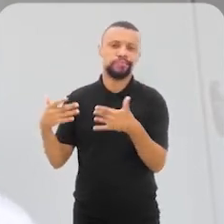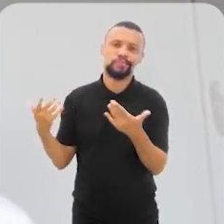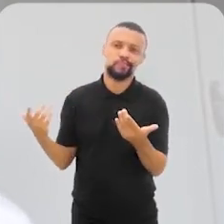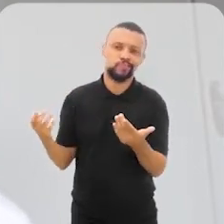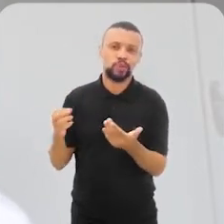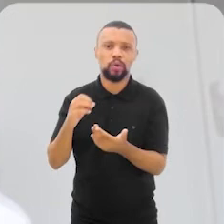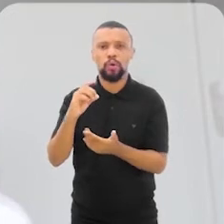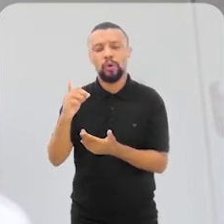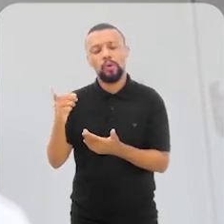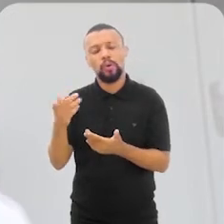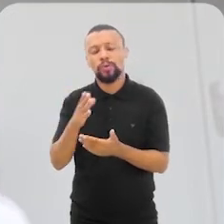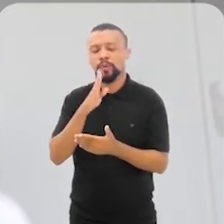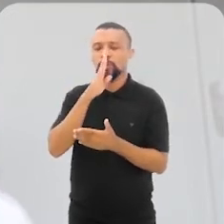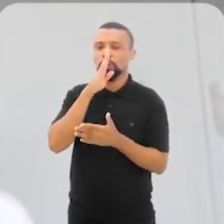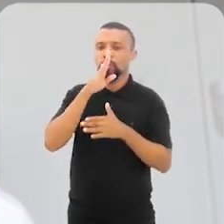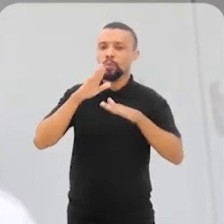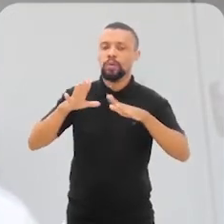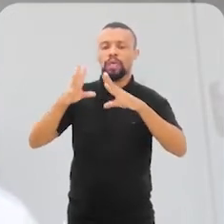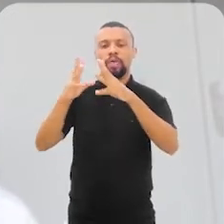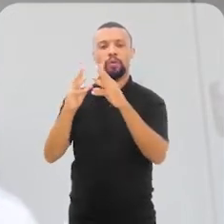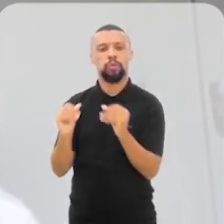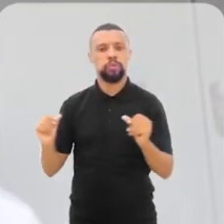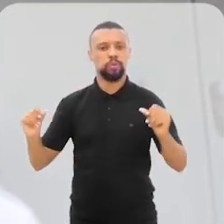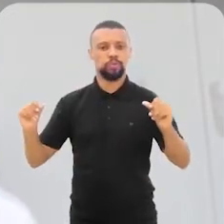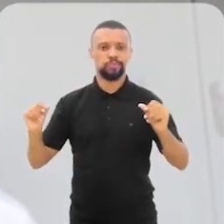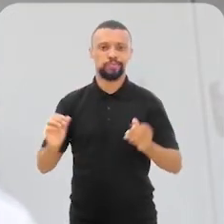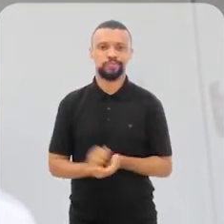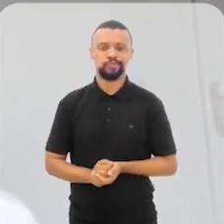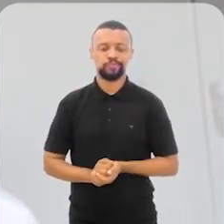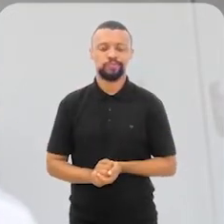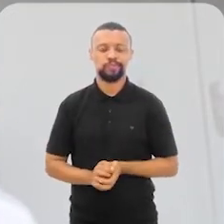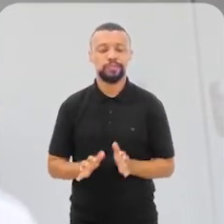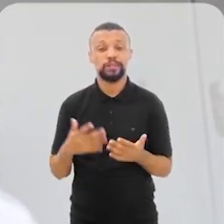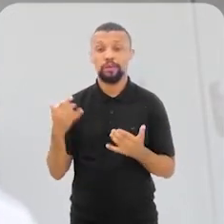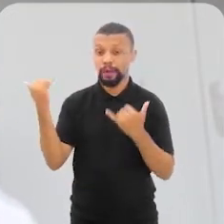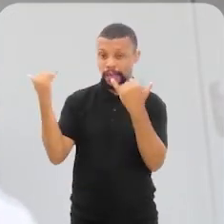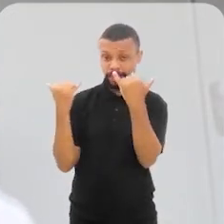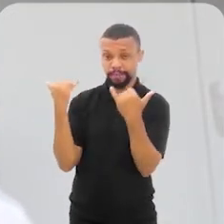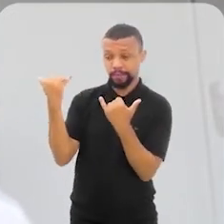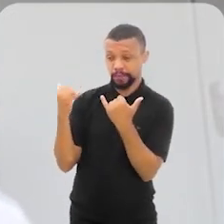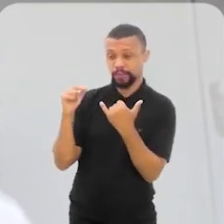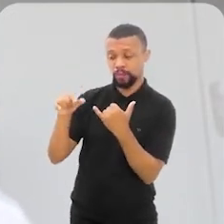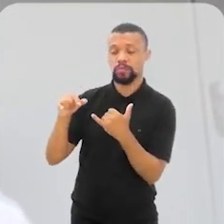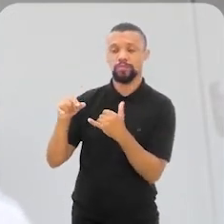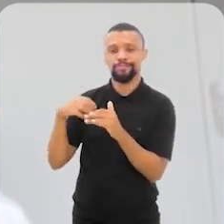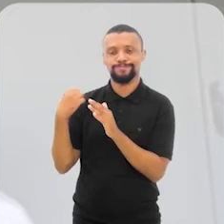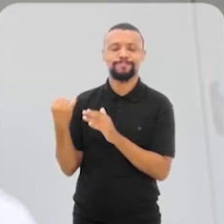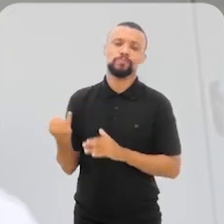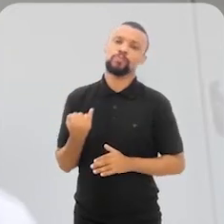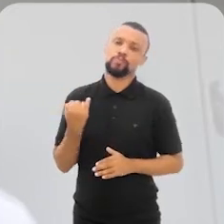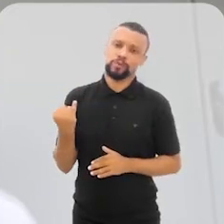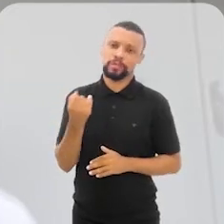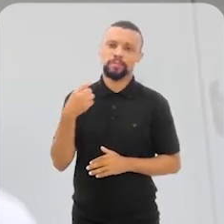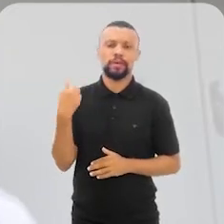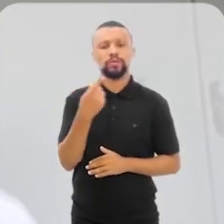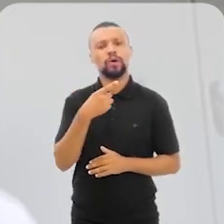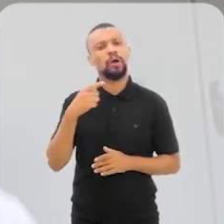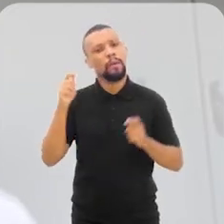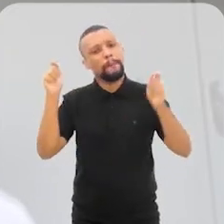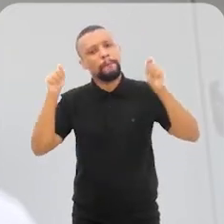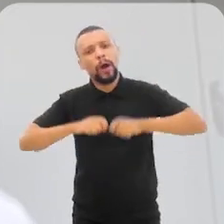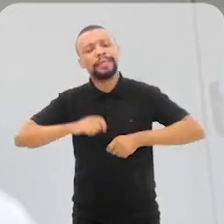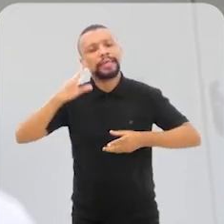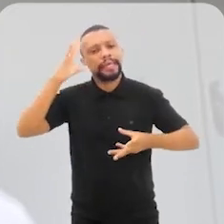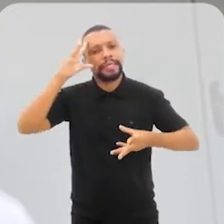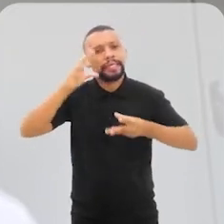atingir o estado de morte, né? Digamos assim. E essa é uma informação bem importante para que a gente